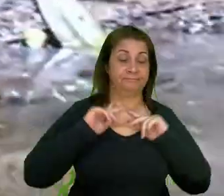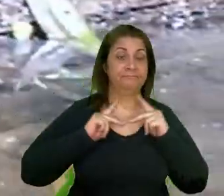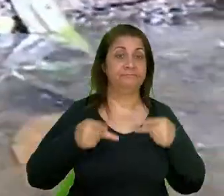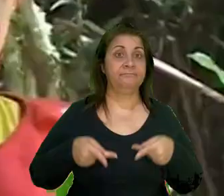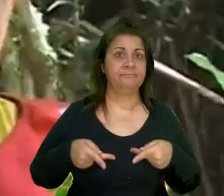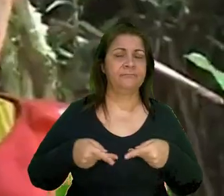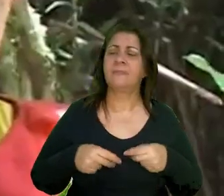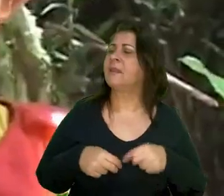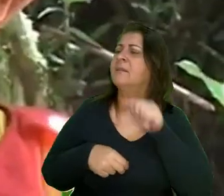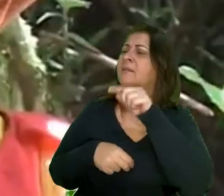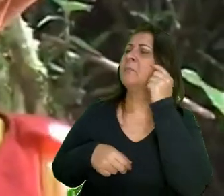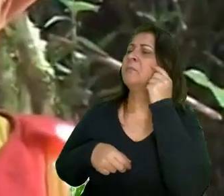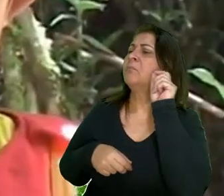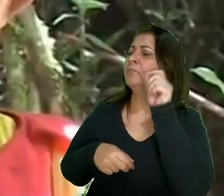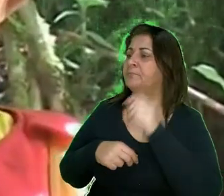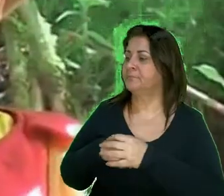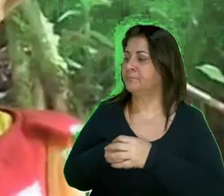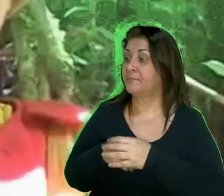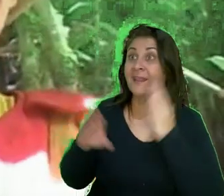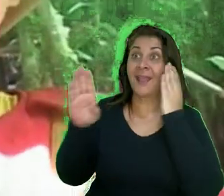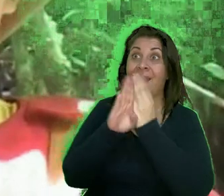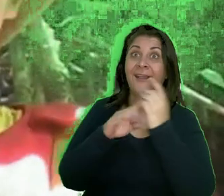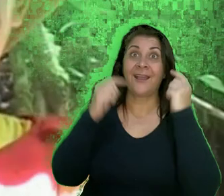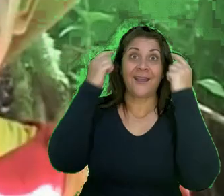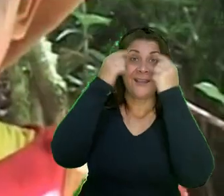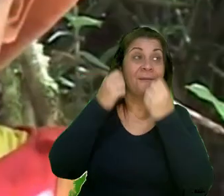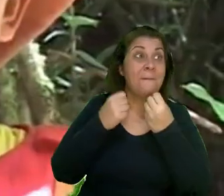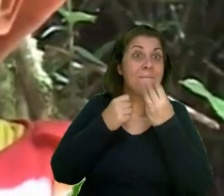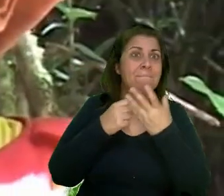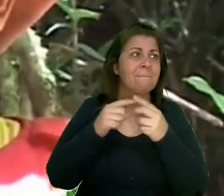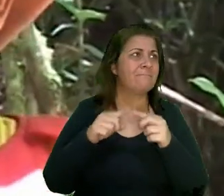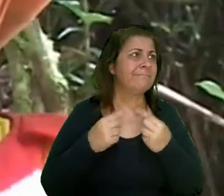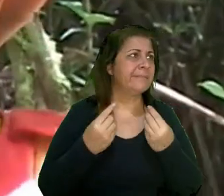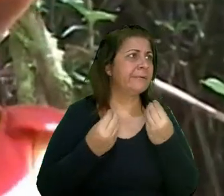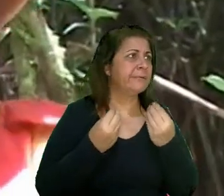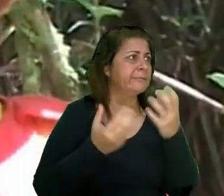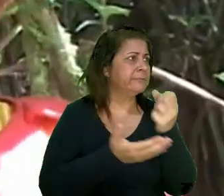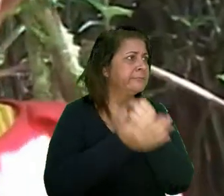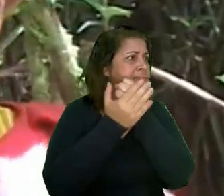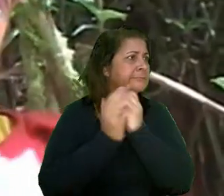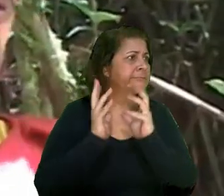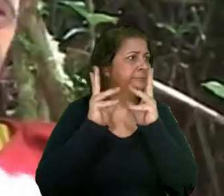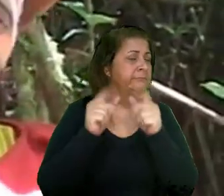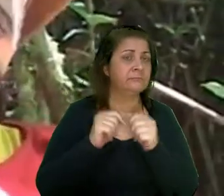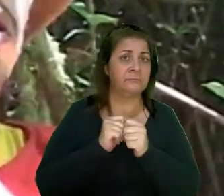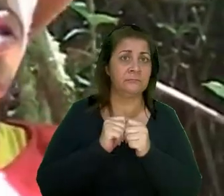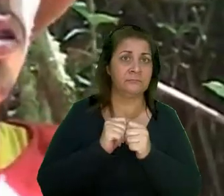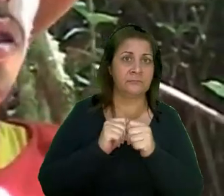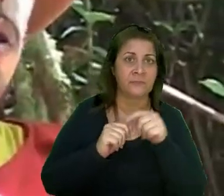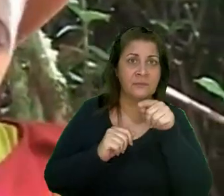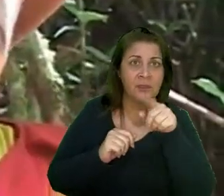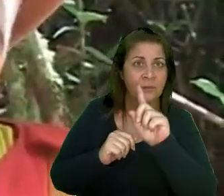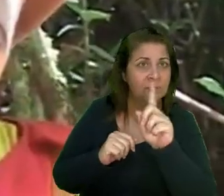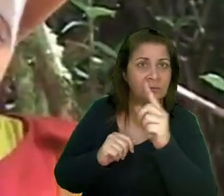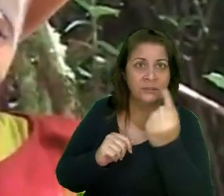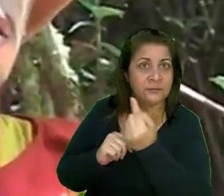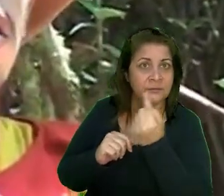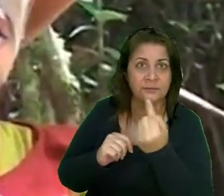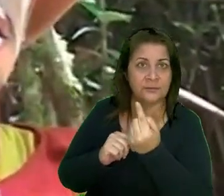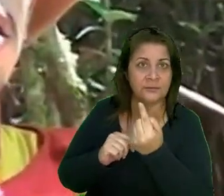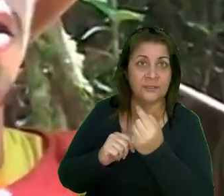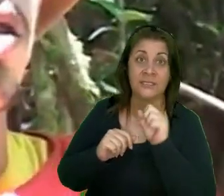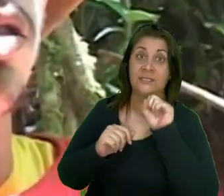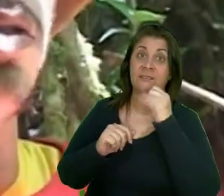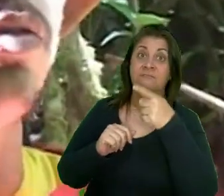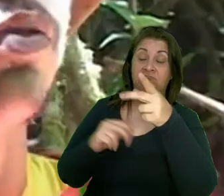Você tá pensando no que agora? Eu achei o zóio bom Mas como é que eu vou salvar todo mundo? Você não tá sozinho